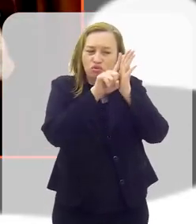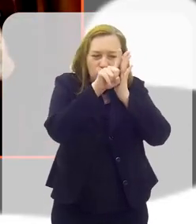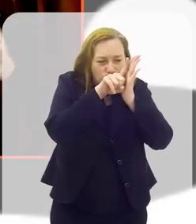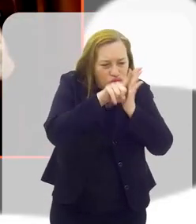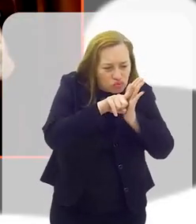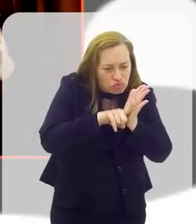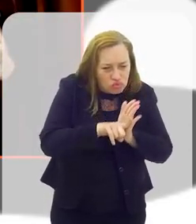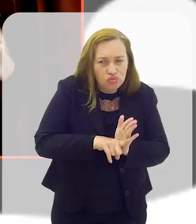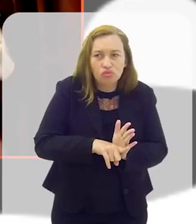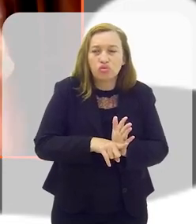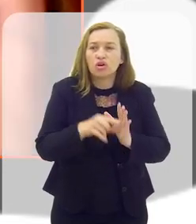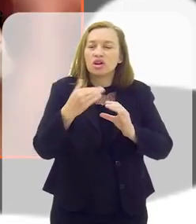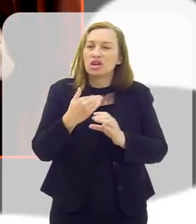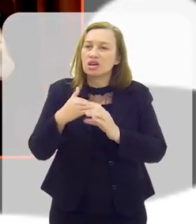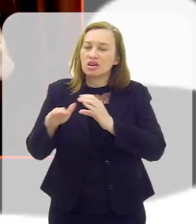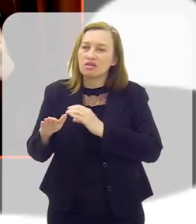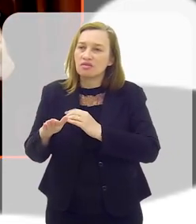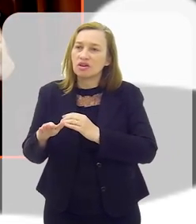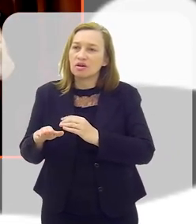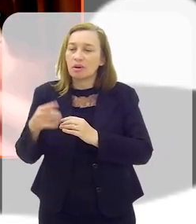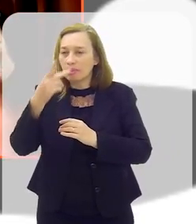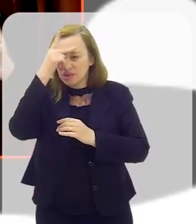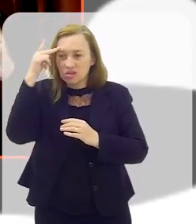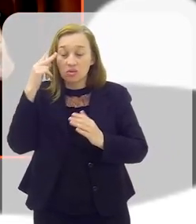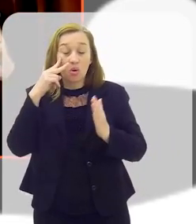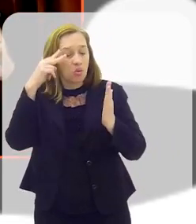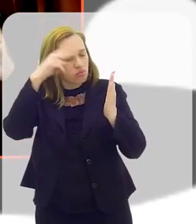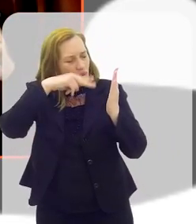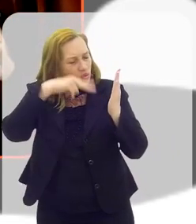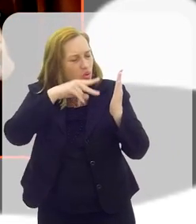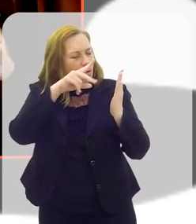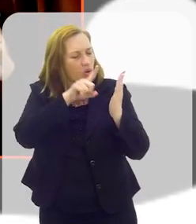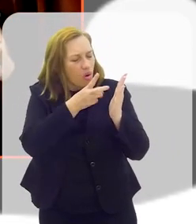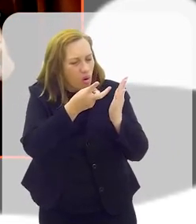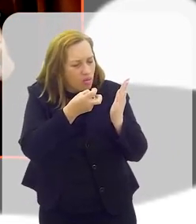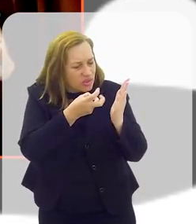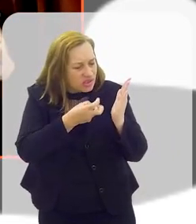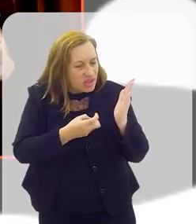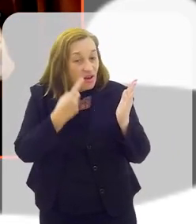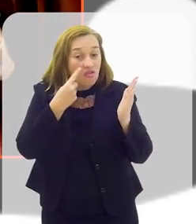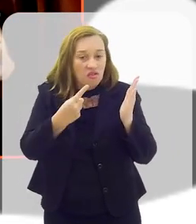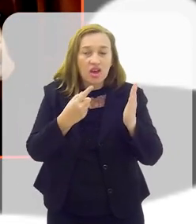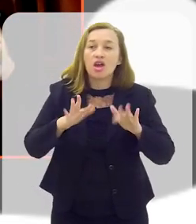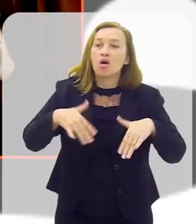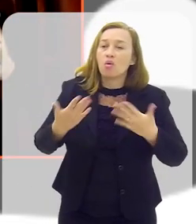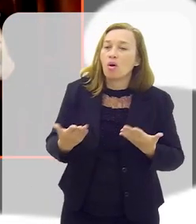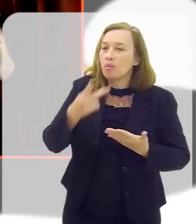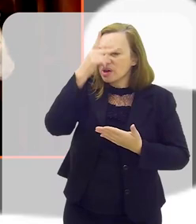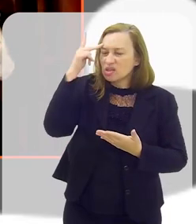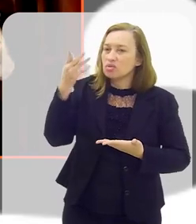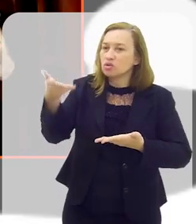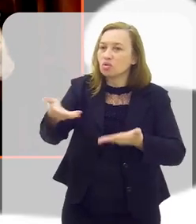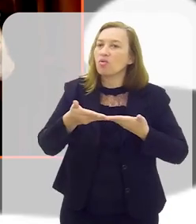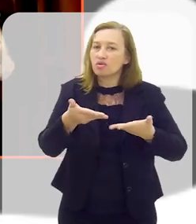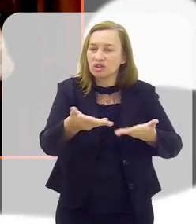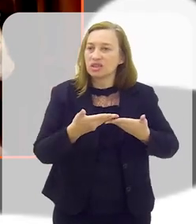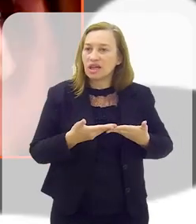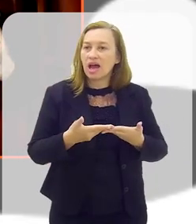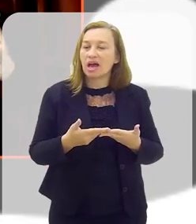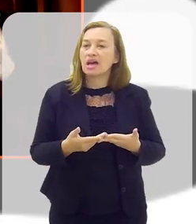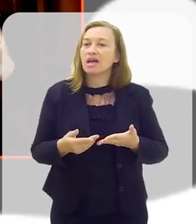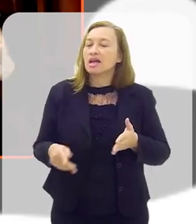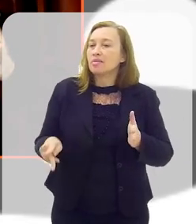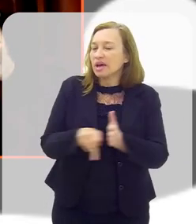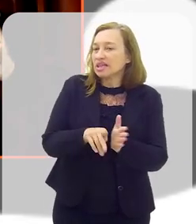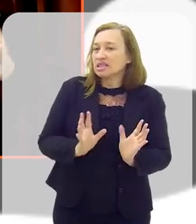analisa os textos, manda para o revisor, vê que pessoas querem participar. Então, ele faz